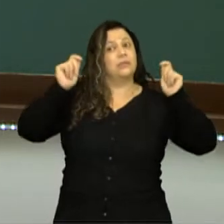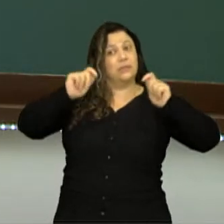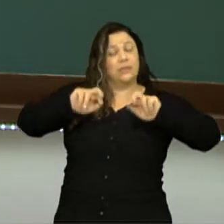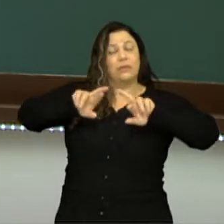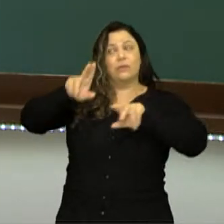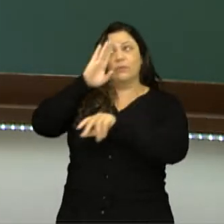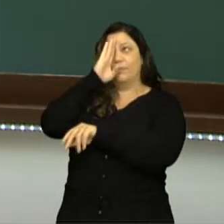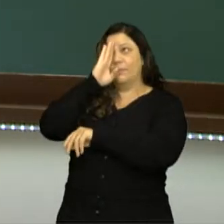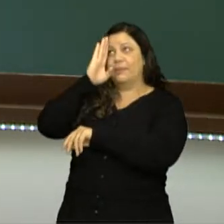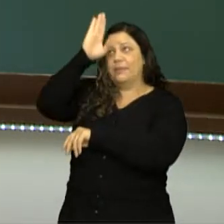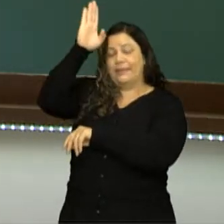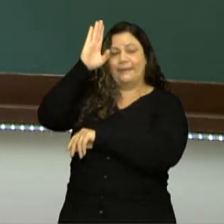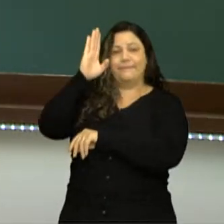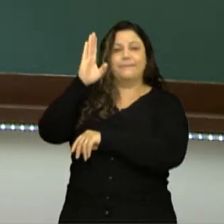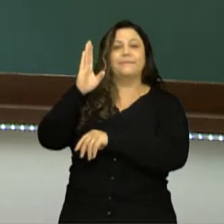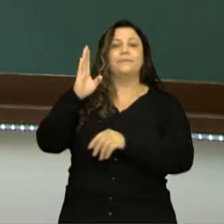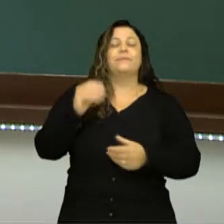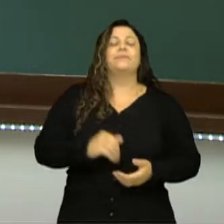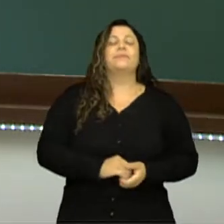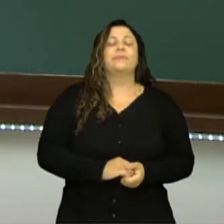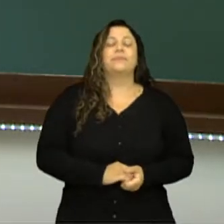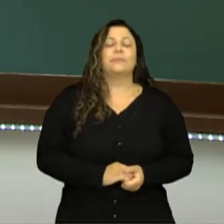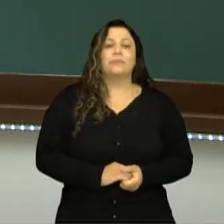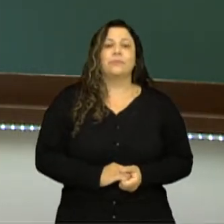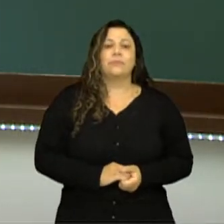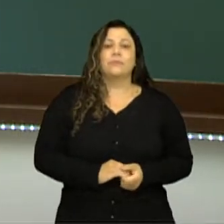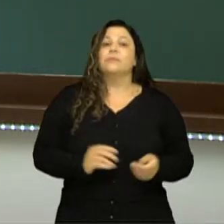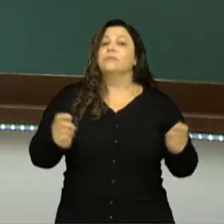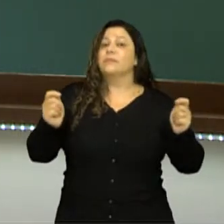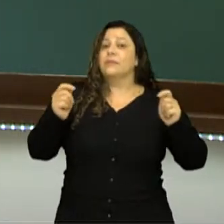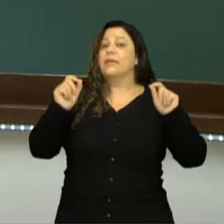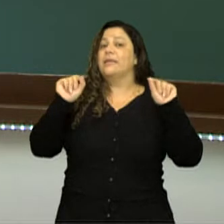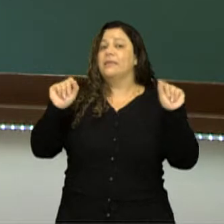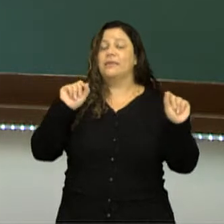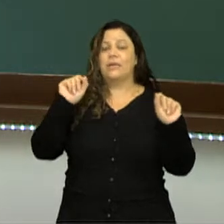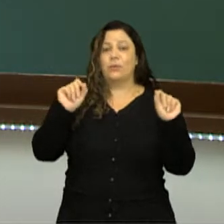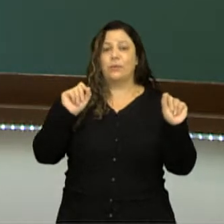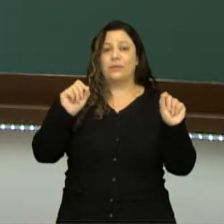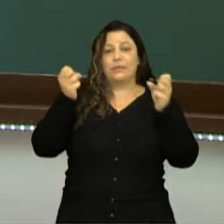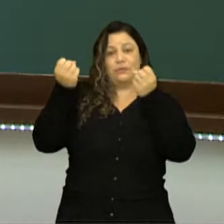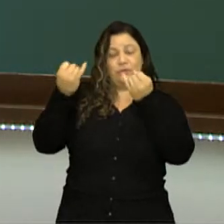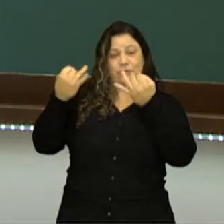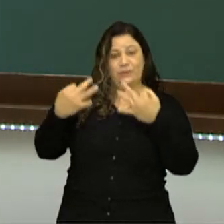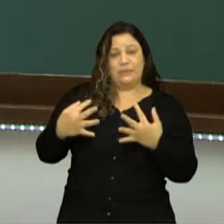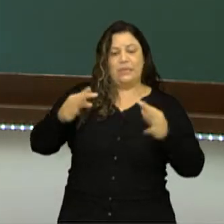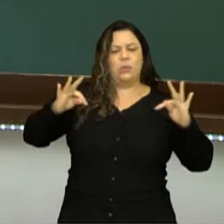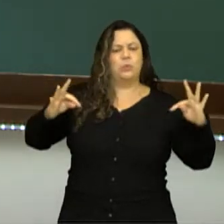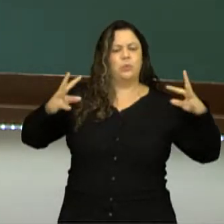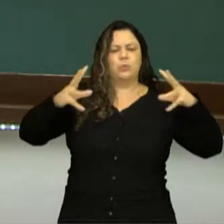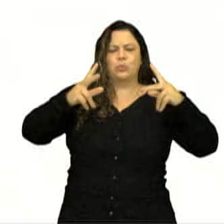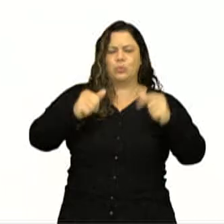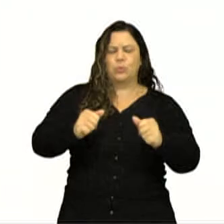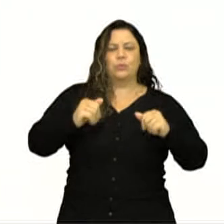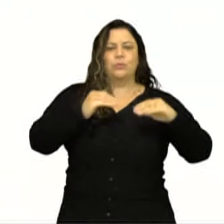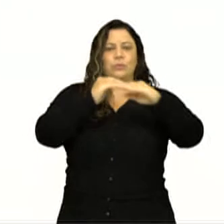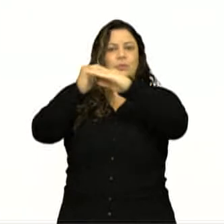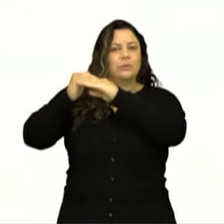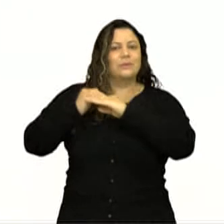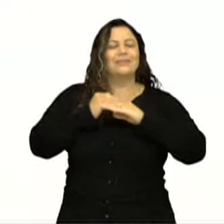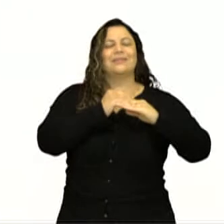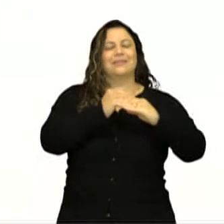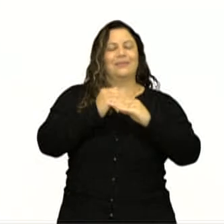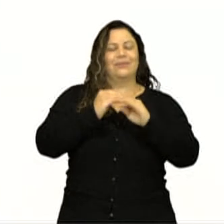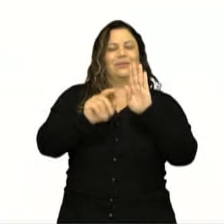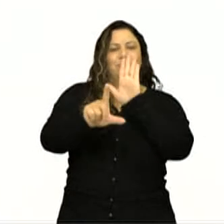fundamentais desse título e ele traz os seguintes dizeres. Todos são iguais perante a lei,